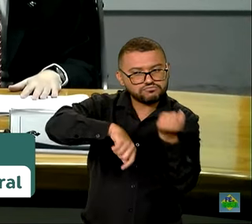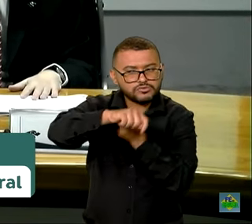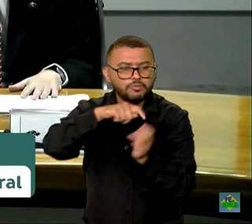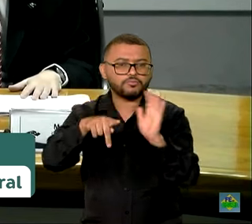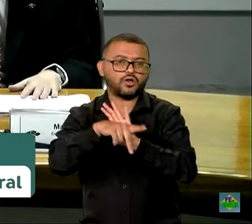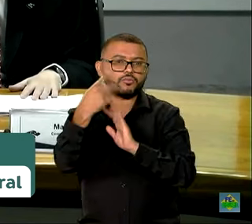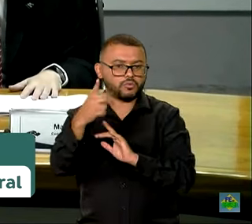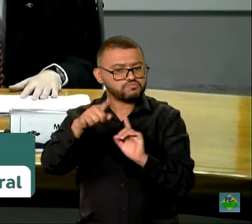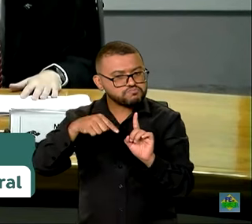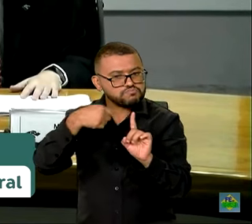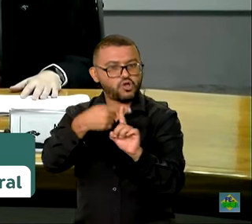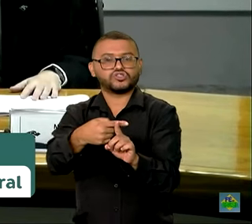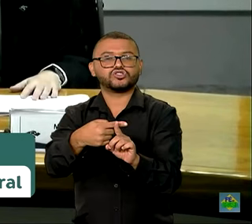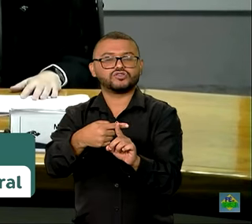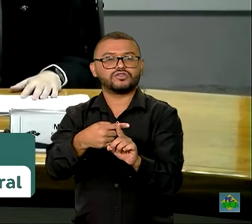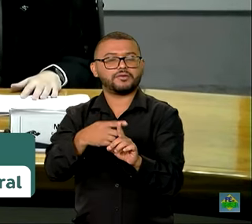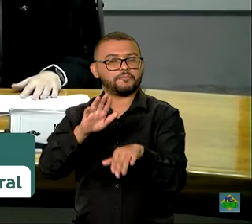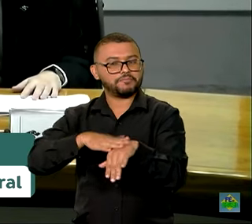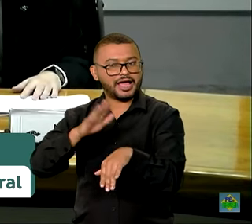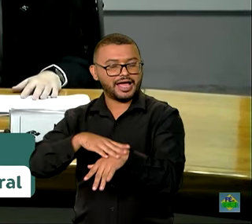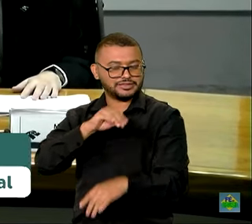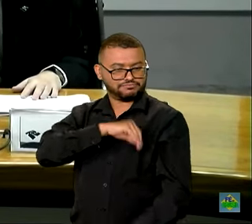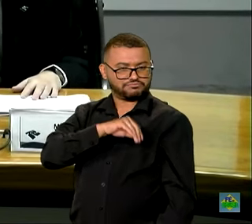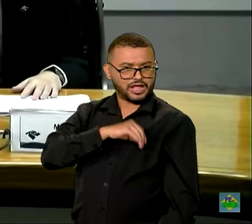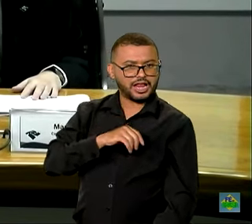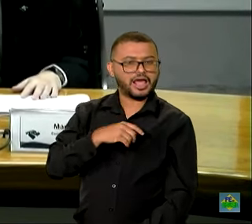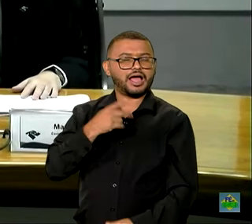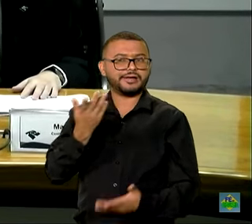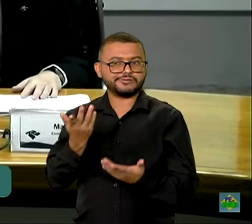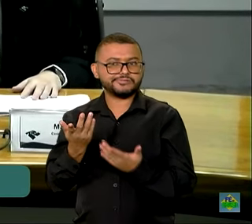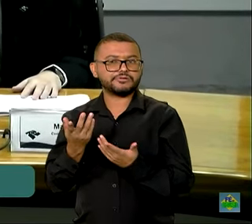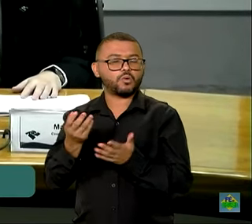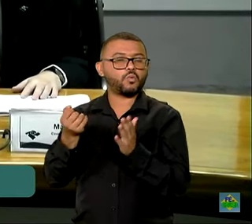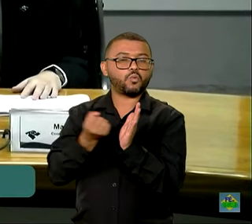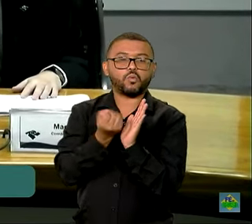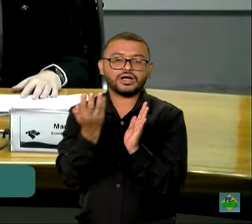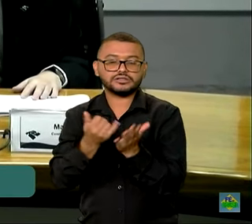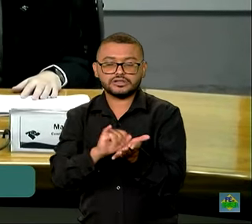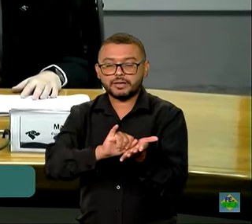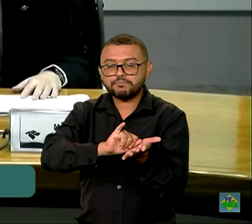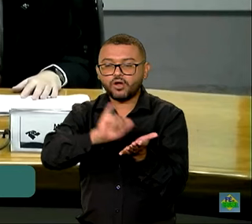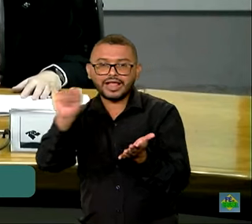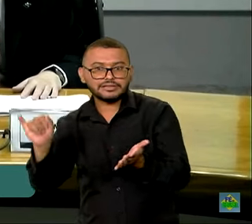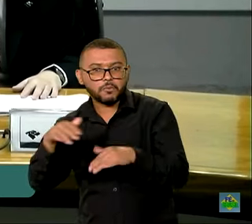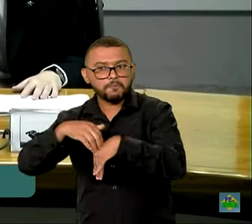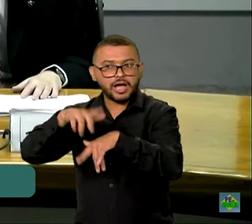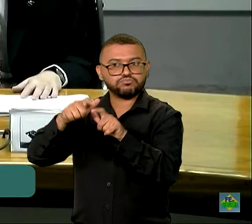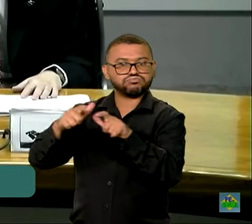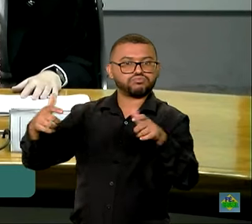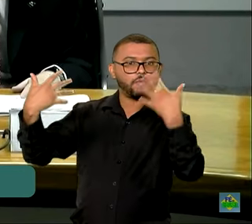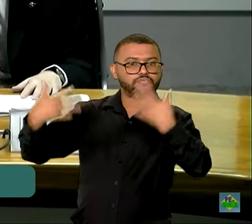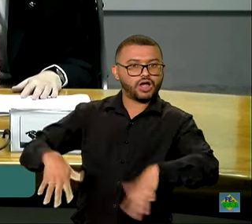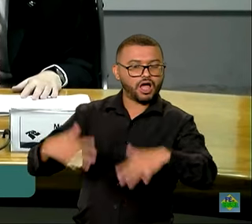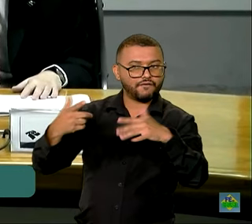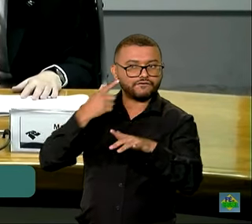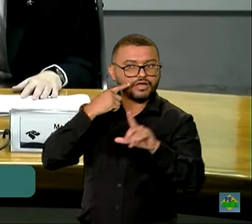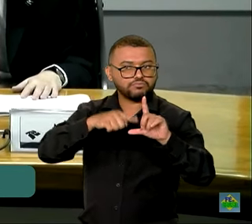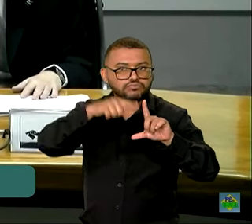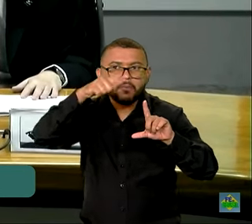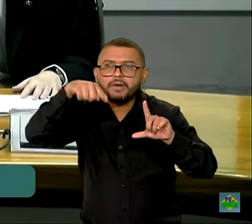fatores positivos, além da massa salarial e do nível de importações também crescendo. Esses indicadores